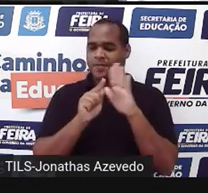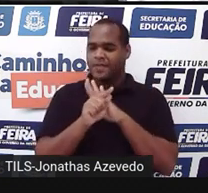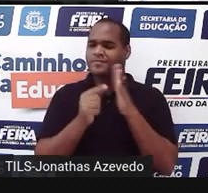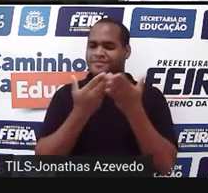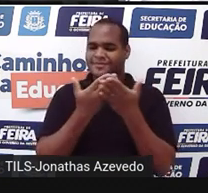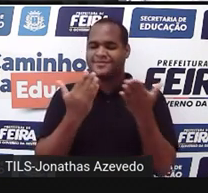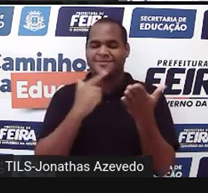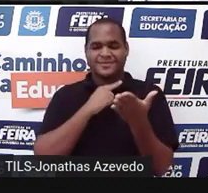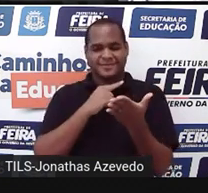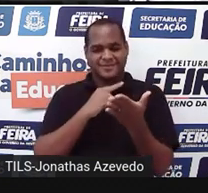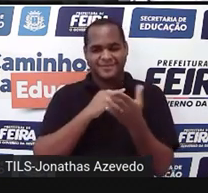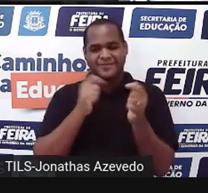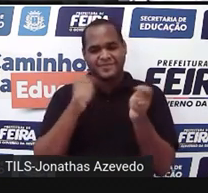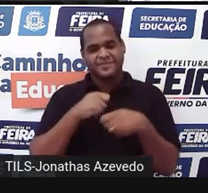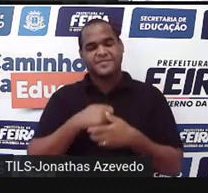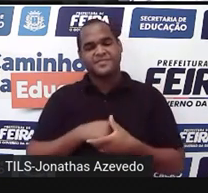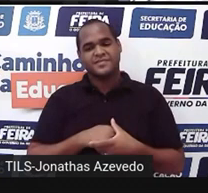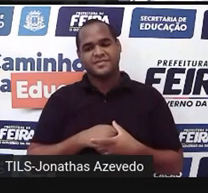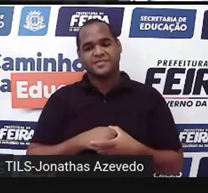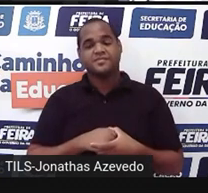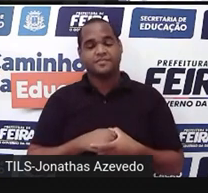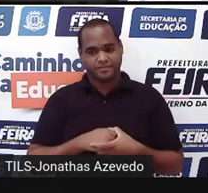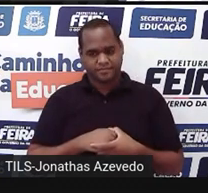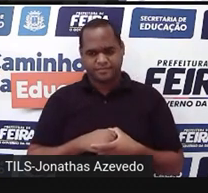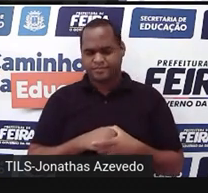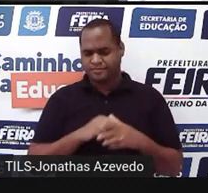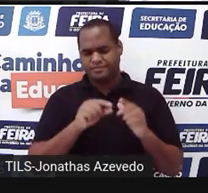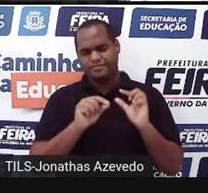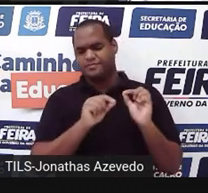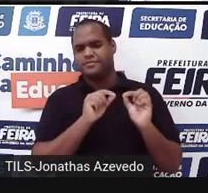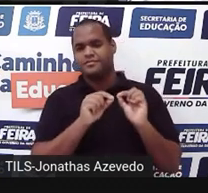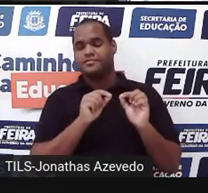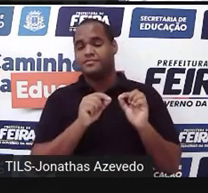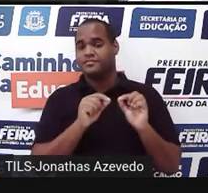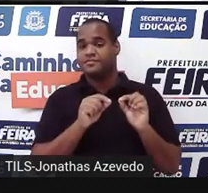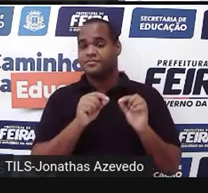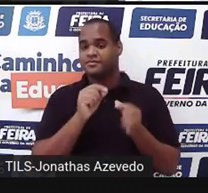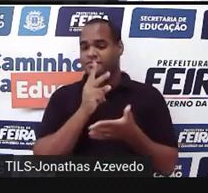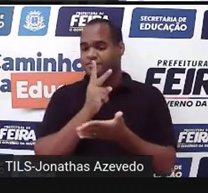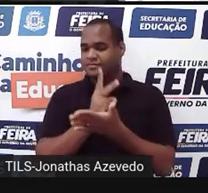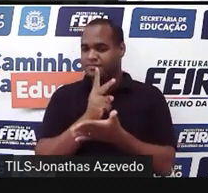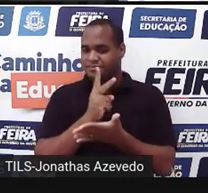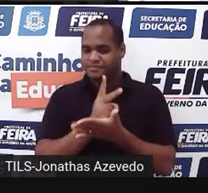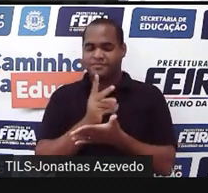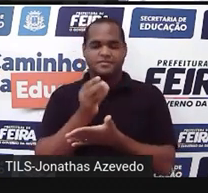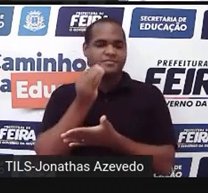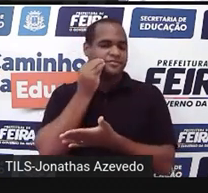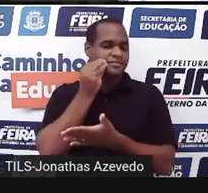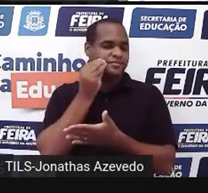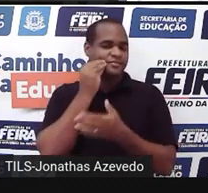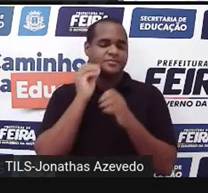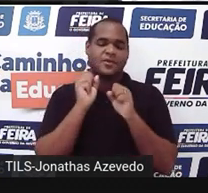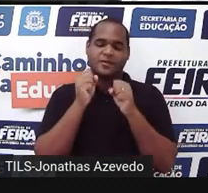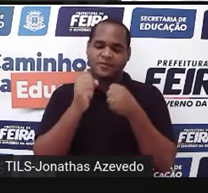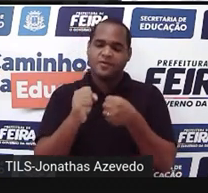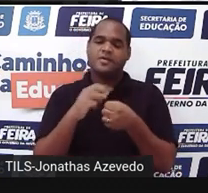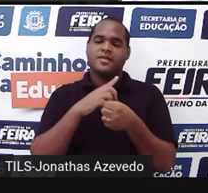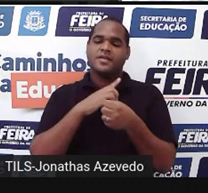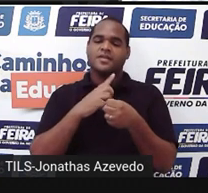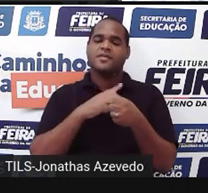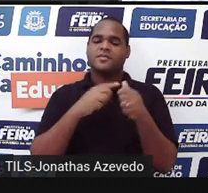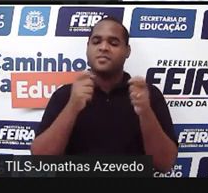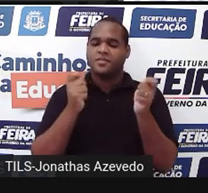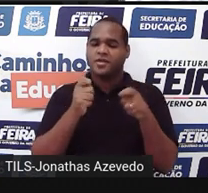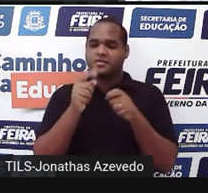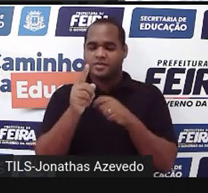pergunta, né? Porque a gente sempre tenta fazer aqui a nossa aula de maneira que leve você